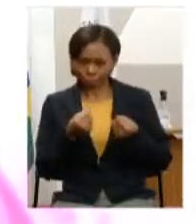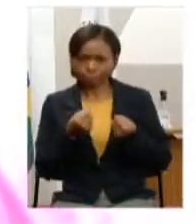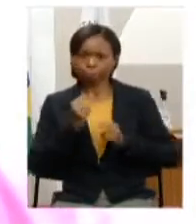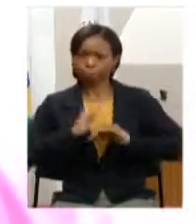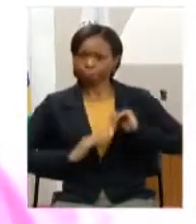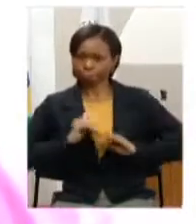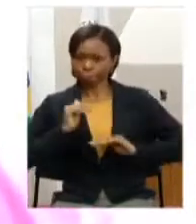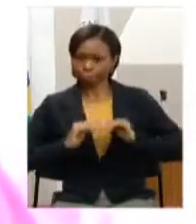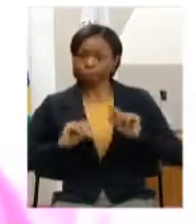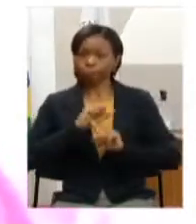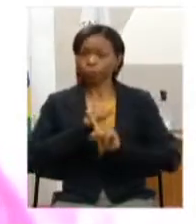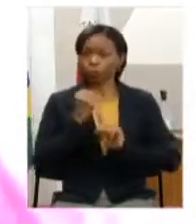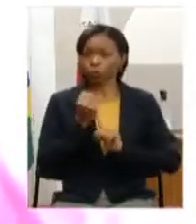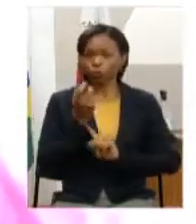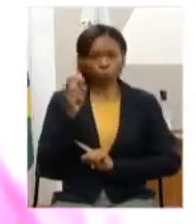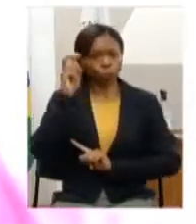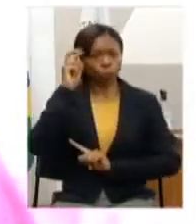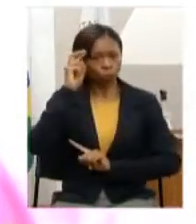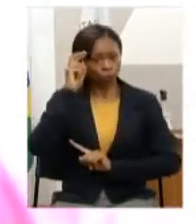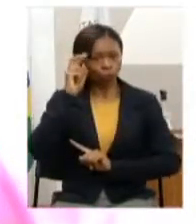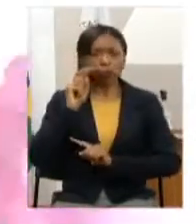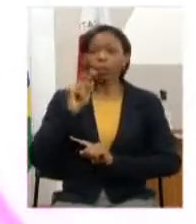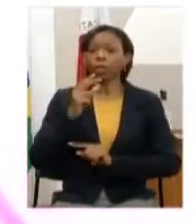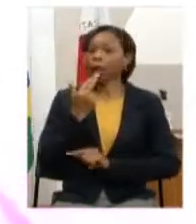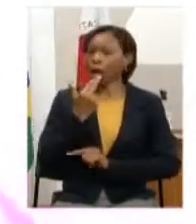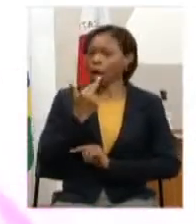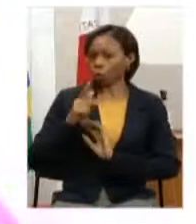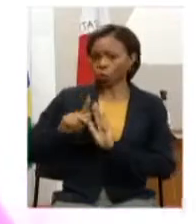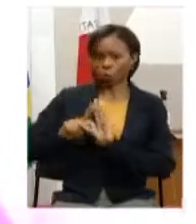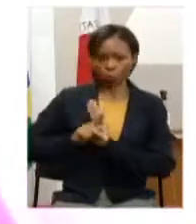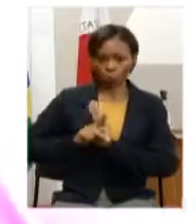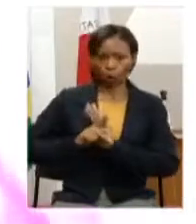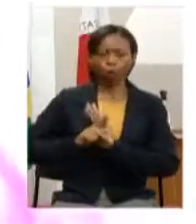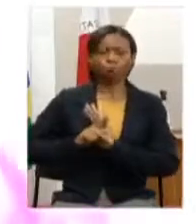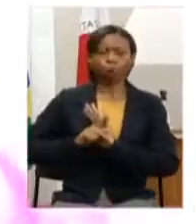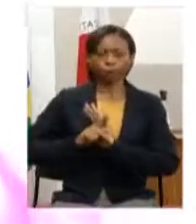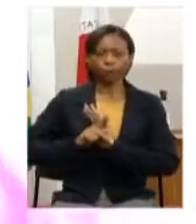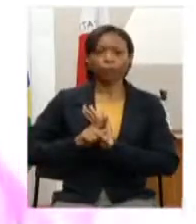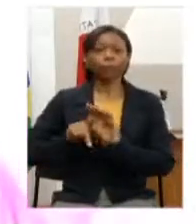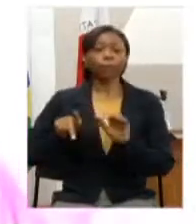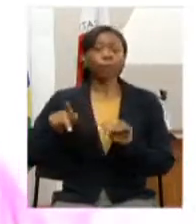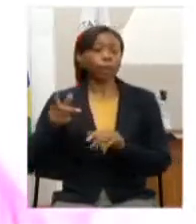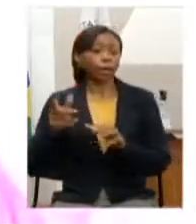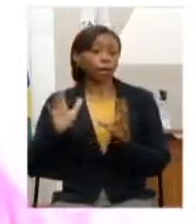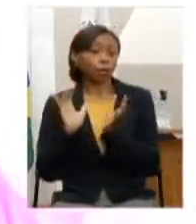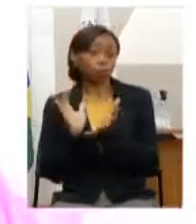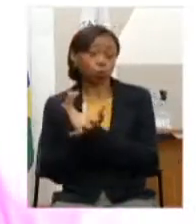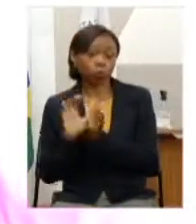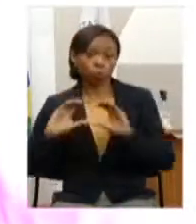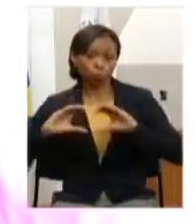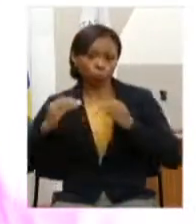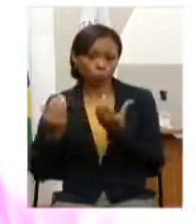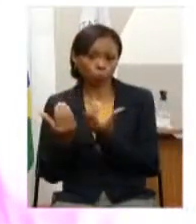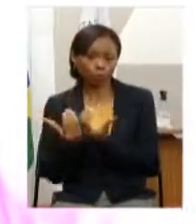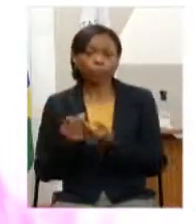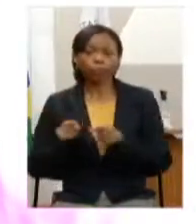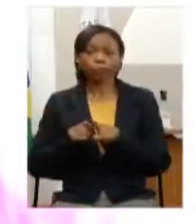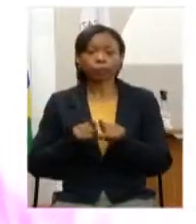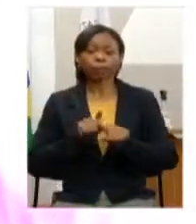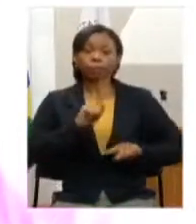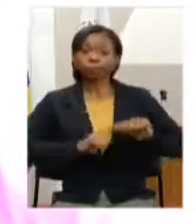socioculturais da língua materna de cada comunidade e da produção de disponibilização de materiais